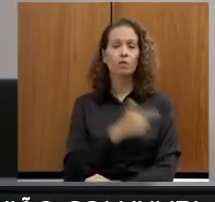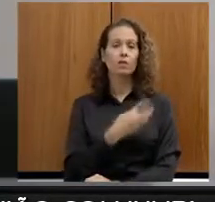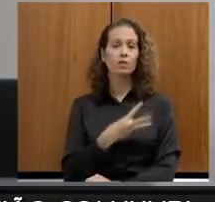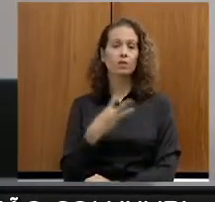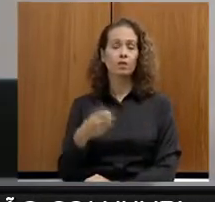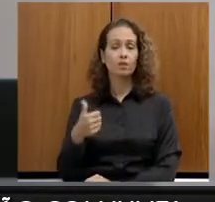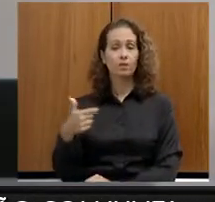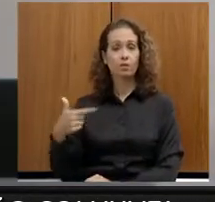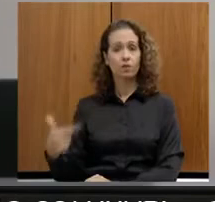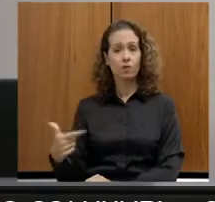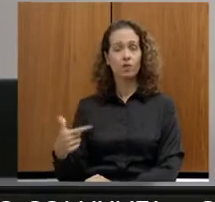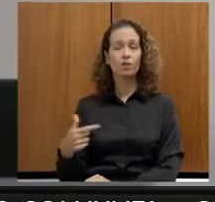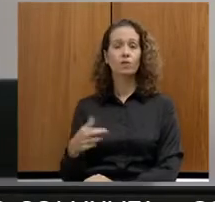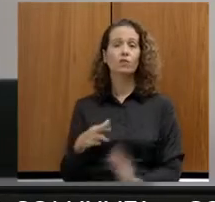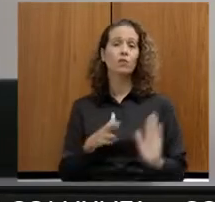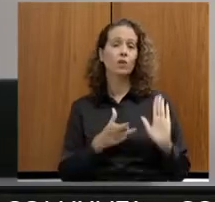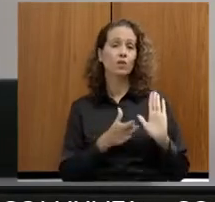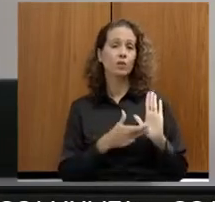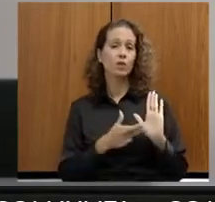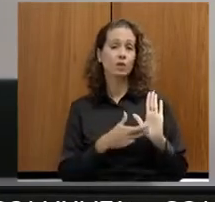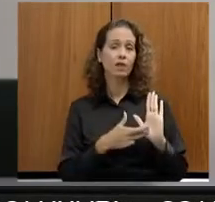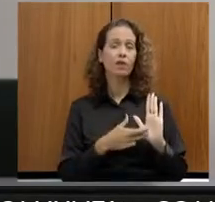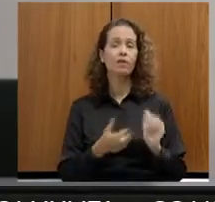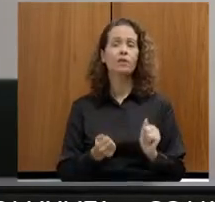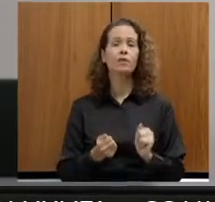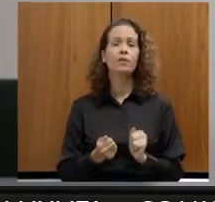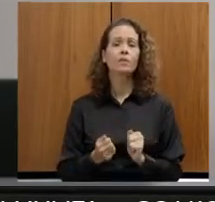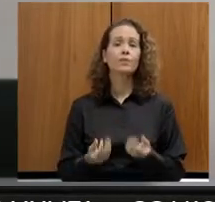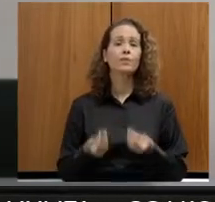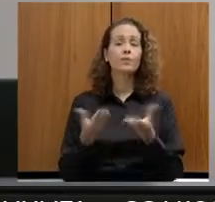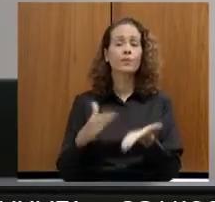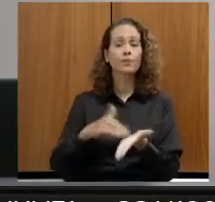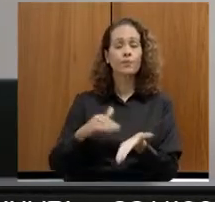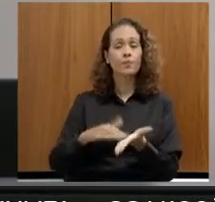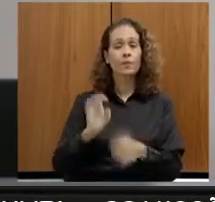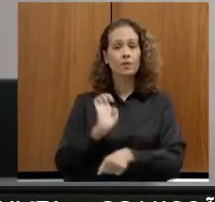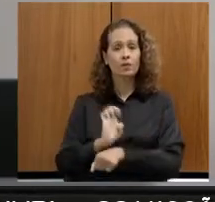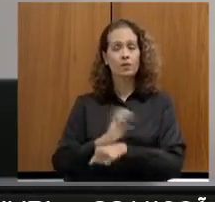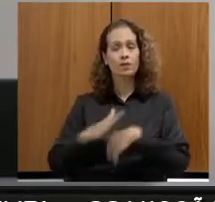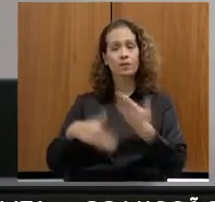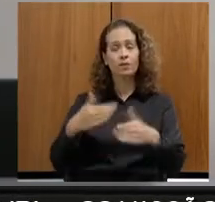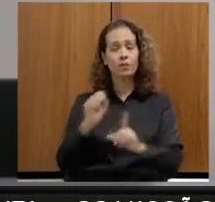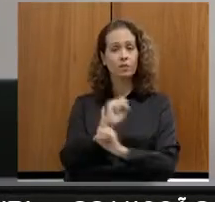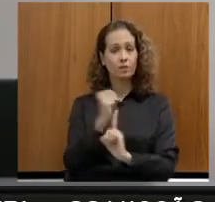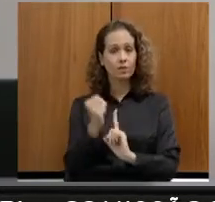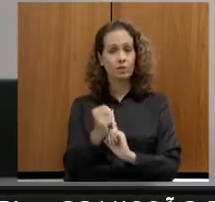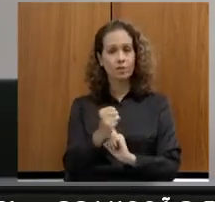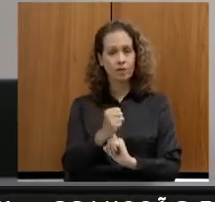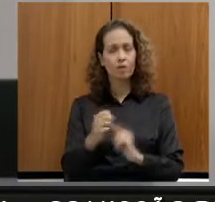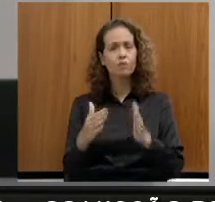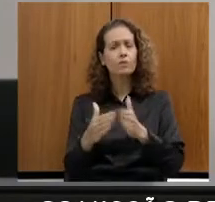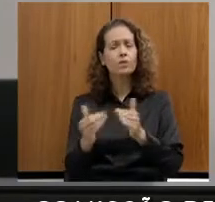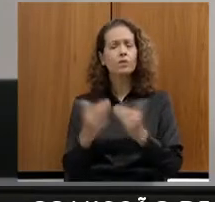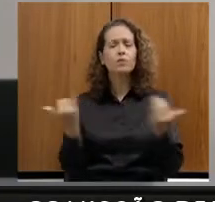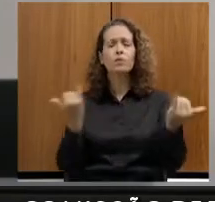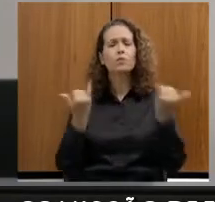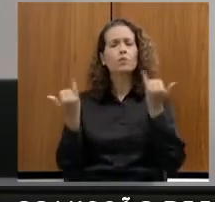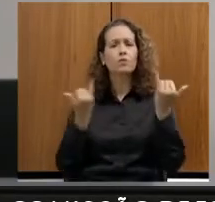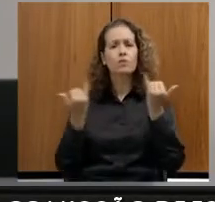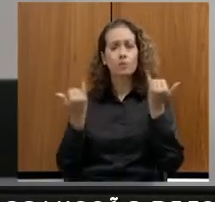12 do Regimento Interno, seja encaminhado à Secretaria de Estado e Desenvolvimento Social, pedido de informações